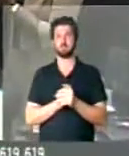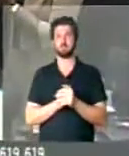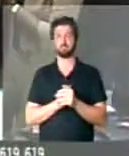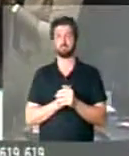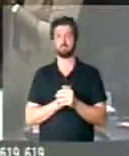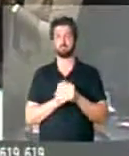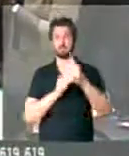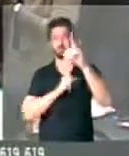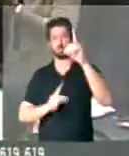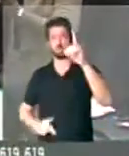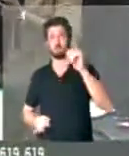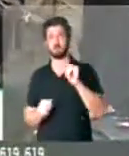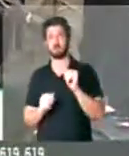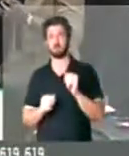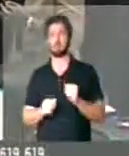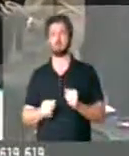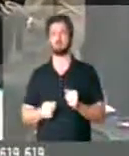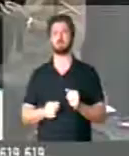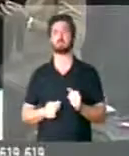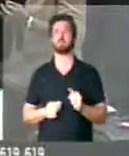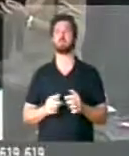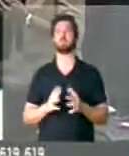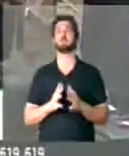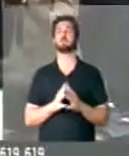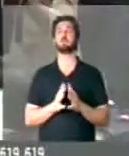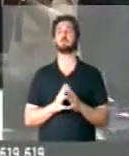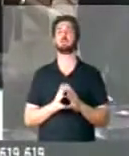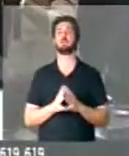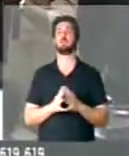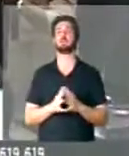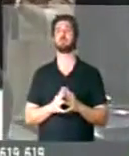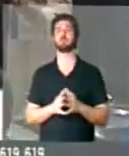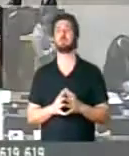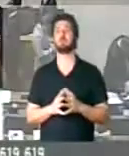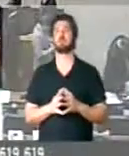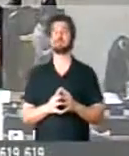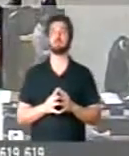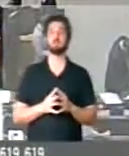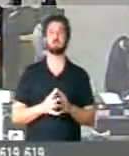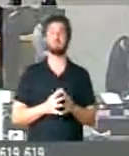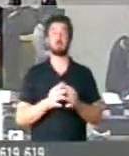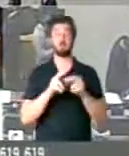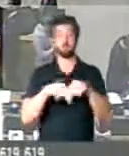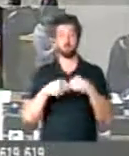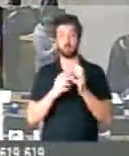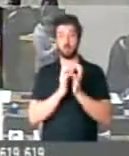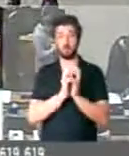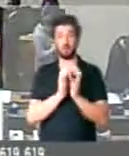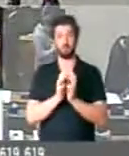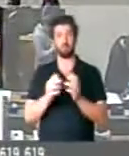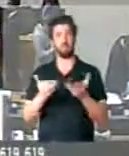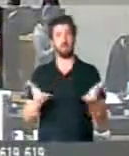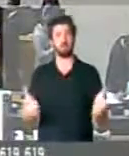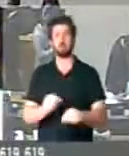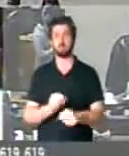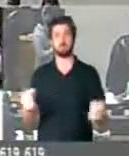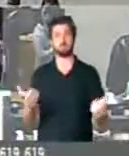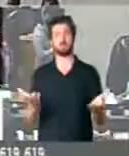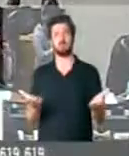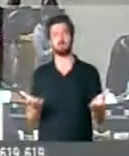palavra a Vossa Excelência. Senhor Presidente, o pessoal orienta não. Eu tive uma convivência desta forma.